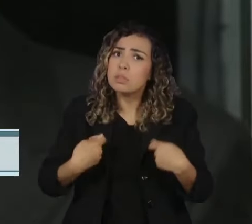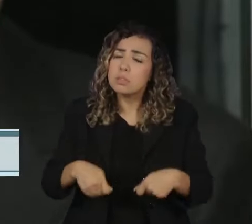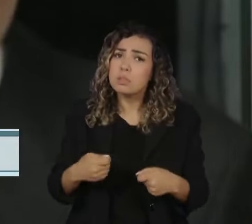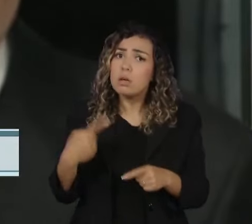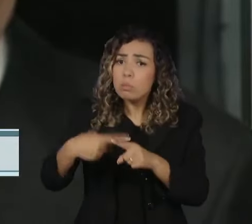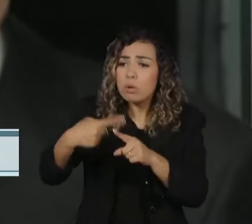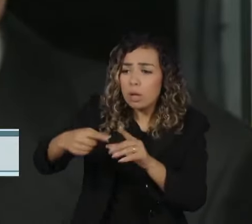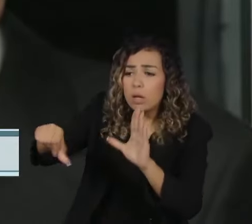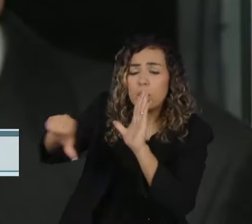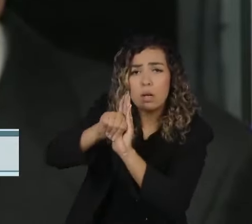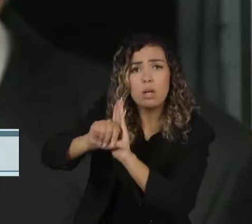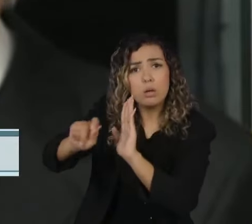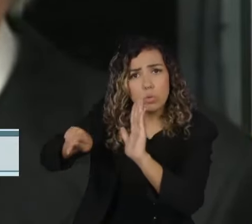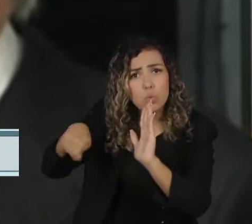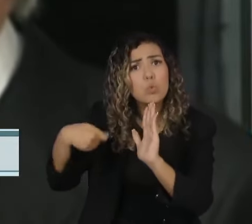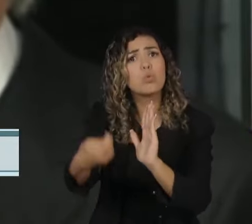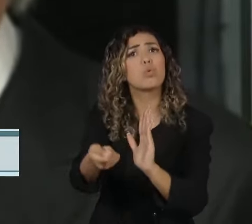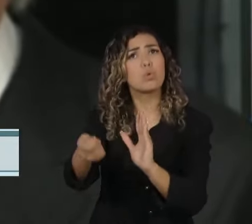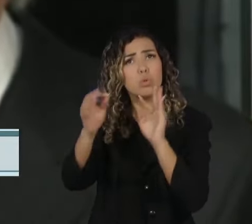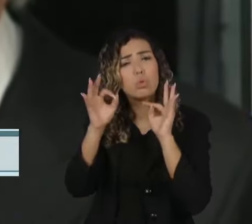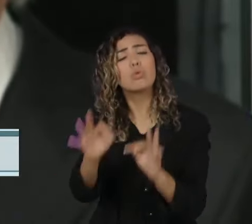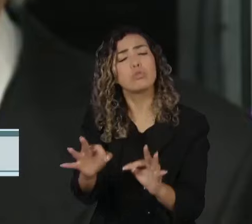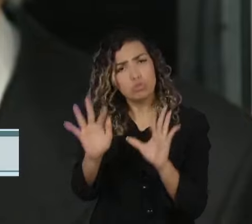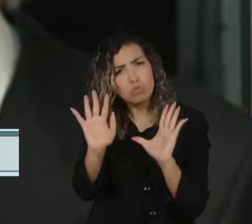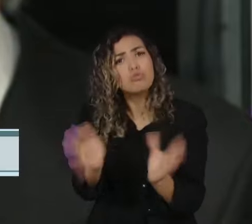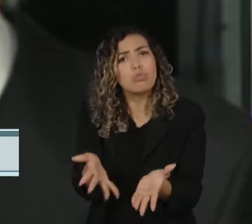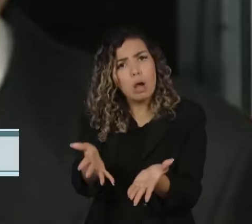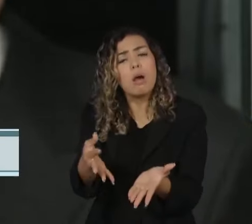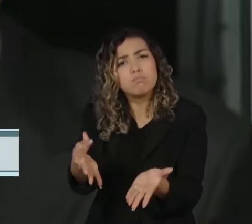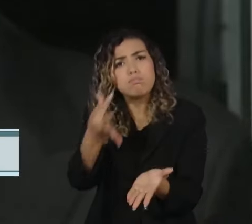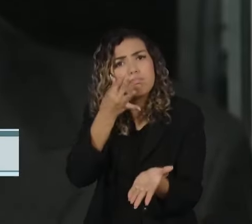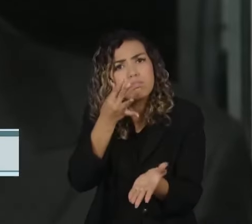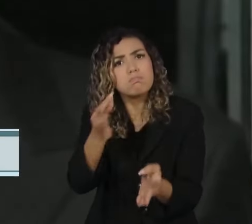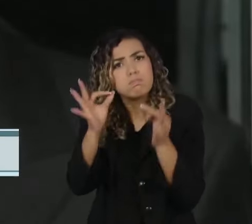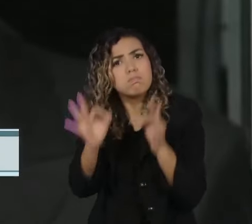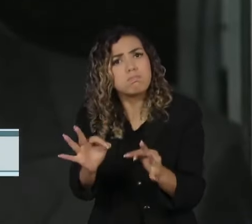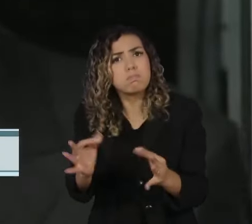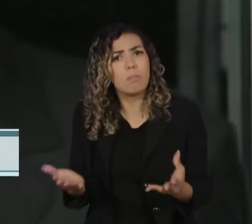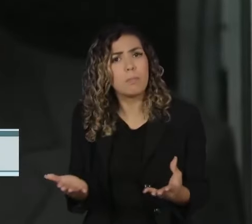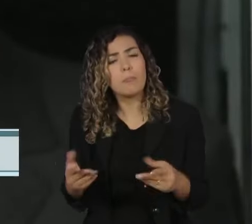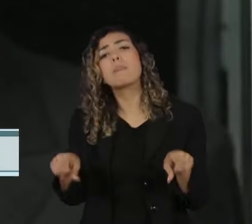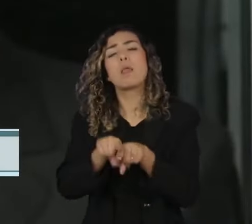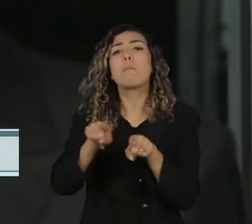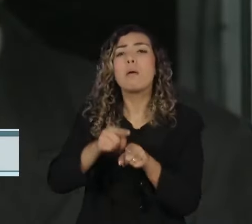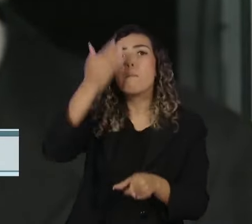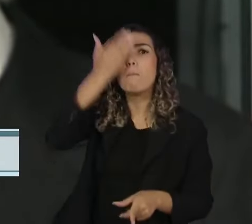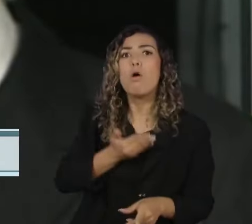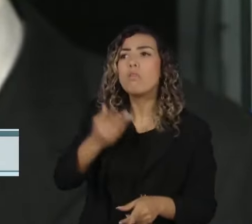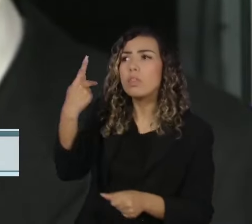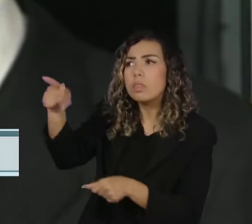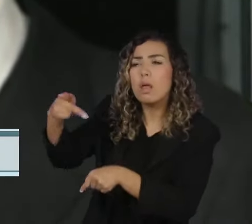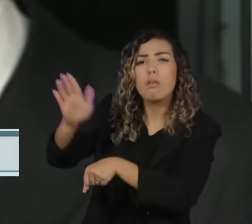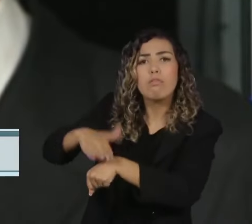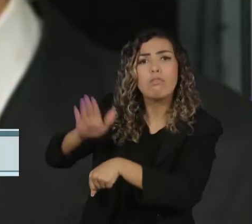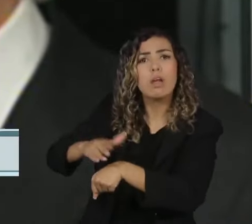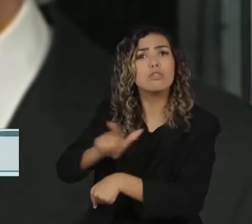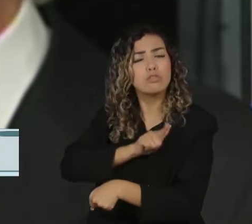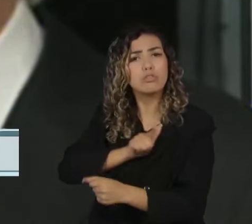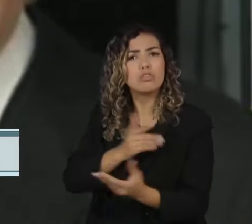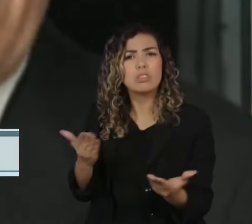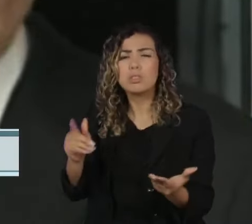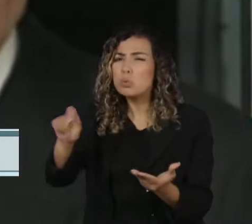do crime. Isso foi constatado. Indícios fortes de autoria. Os fatos são